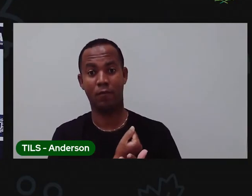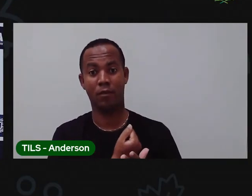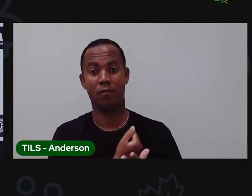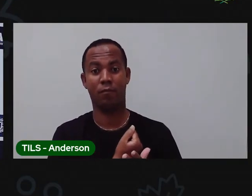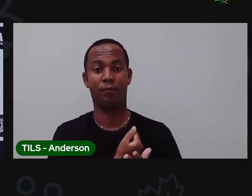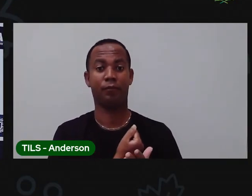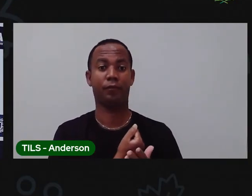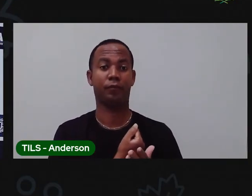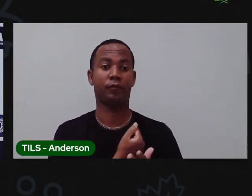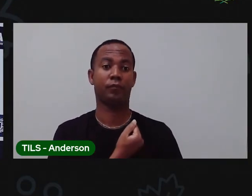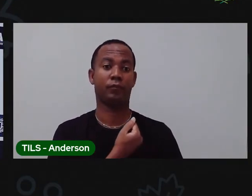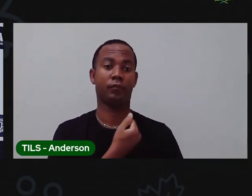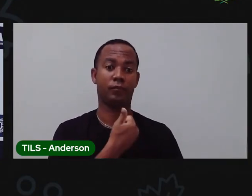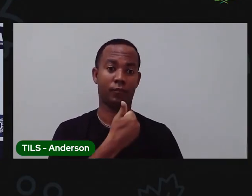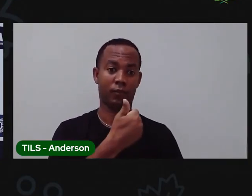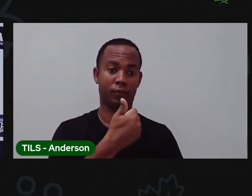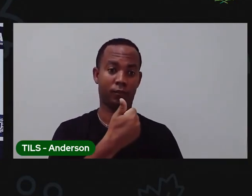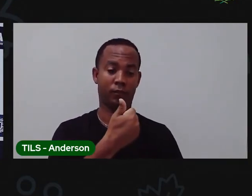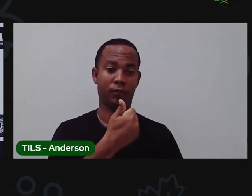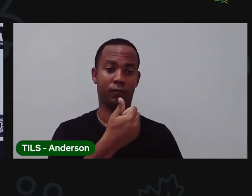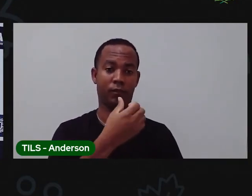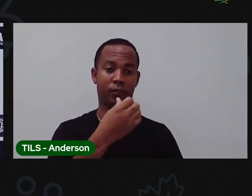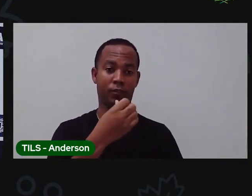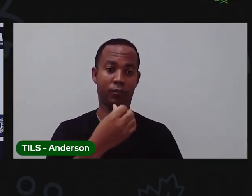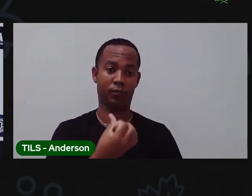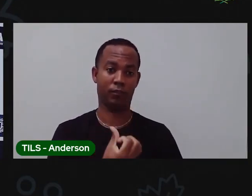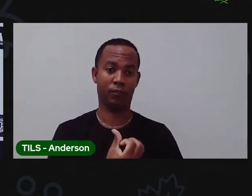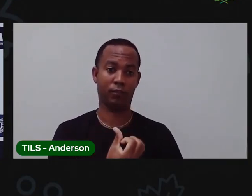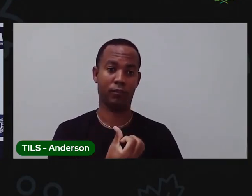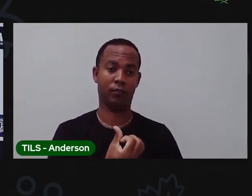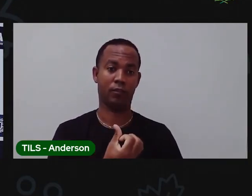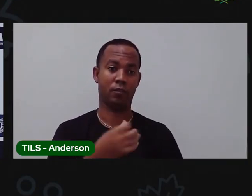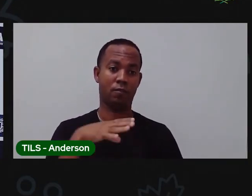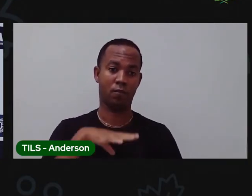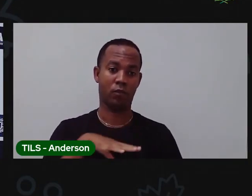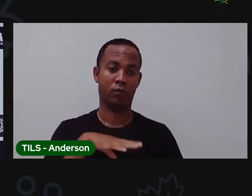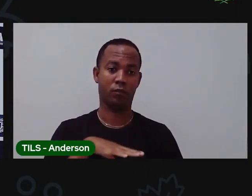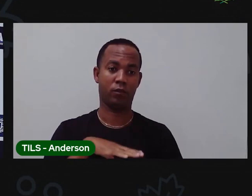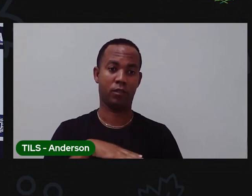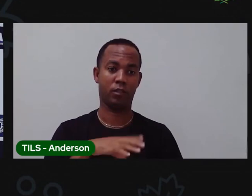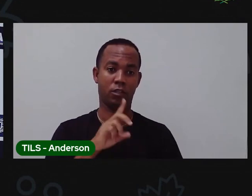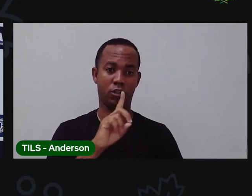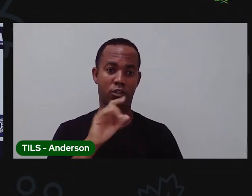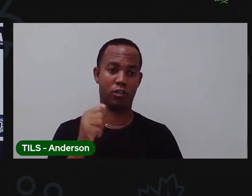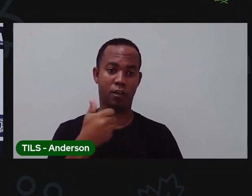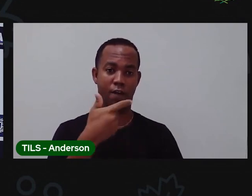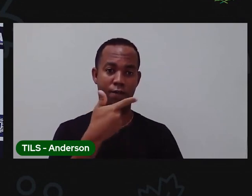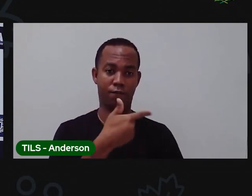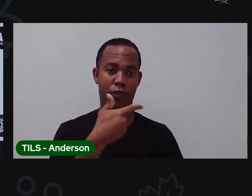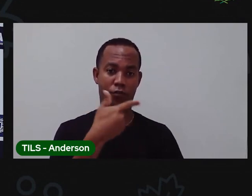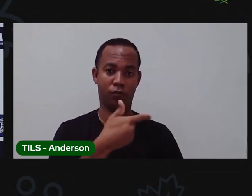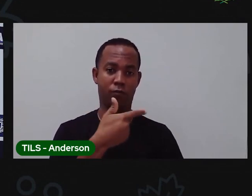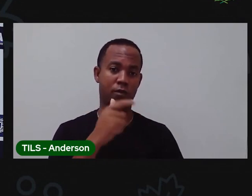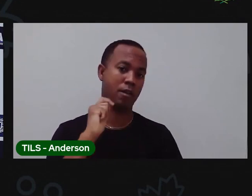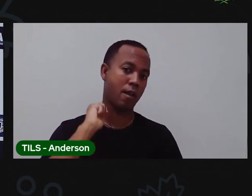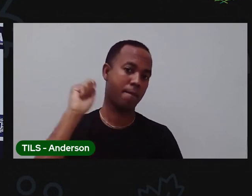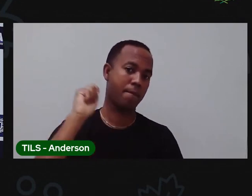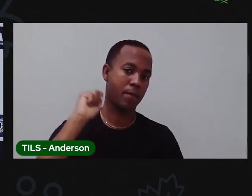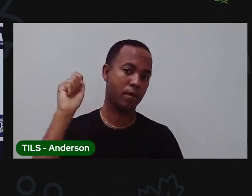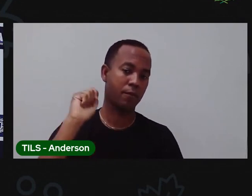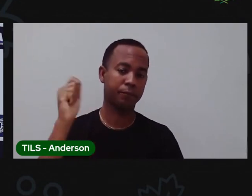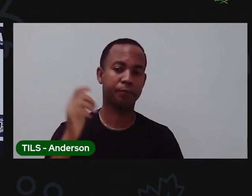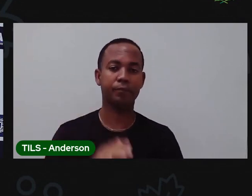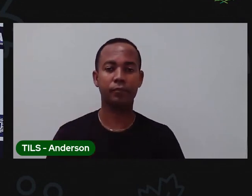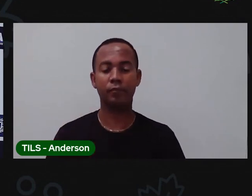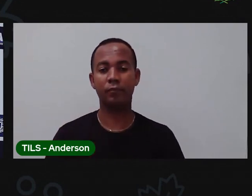hoje, nossa aula de número 16, dia 22 de abril, né? Depois de um